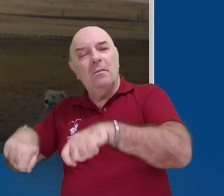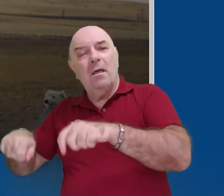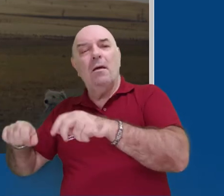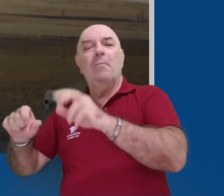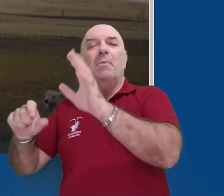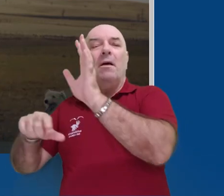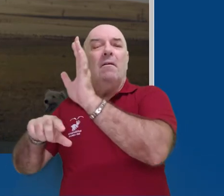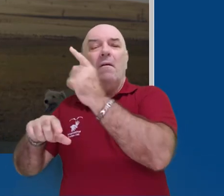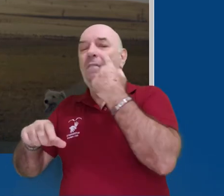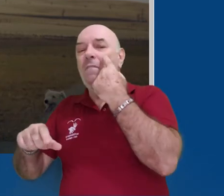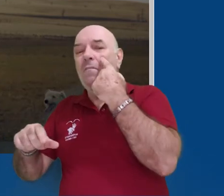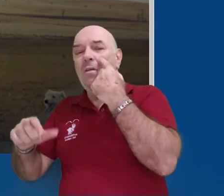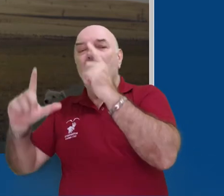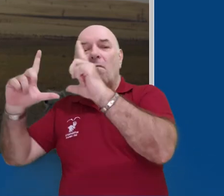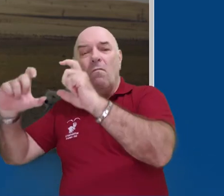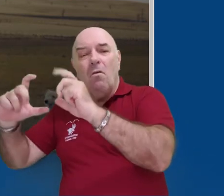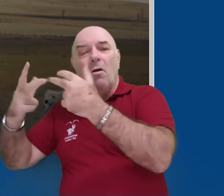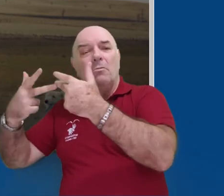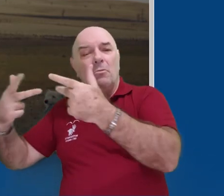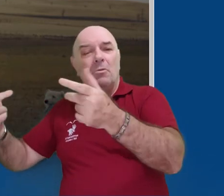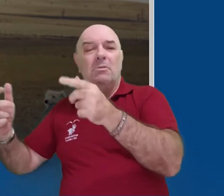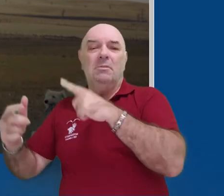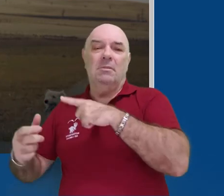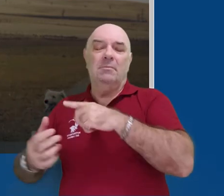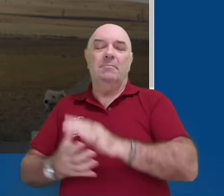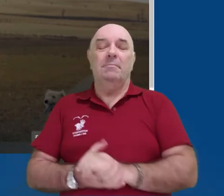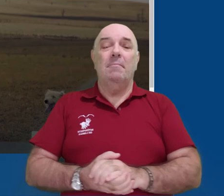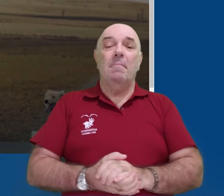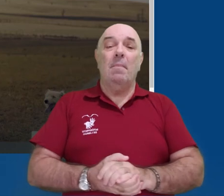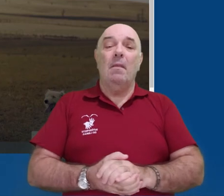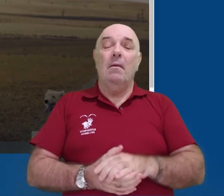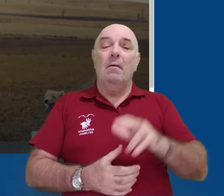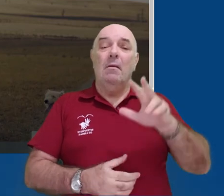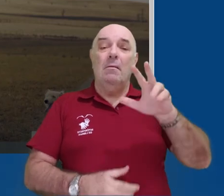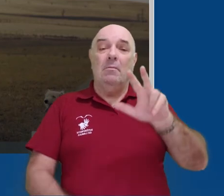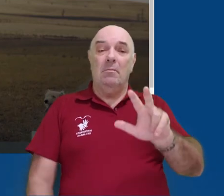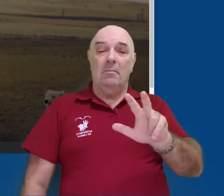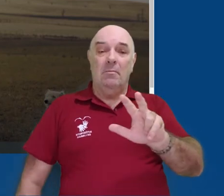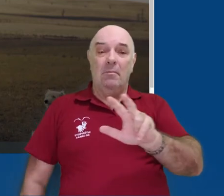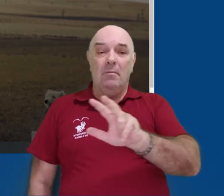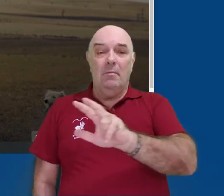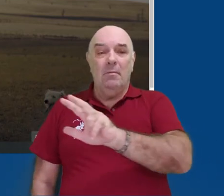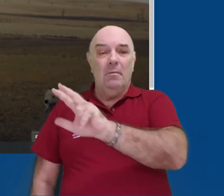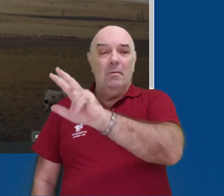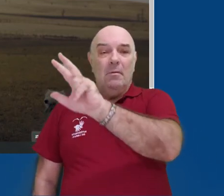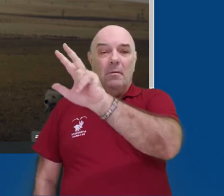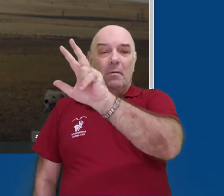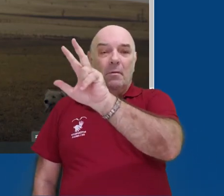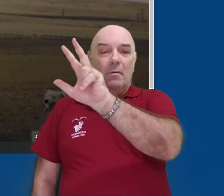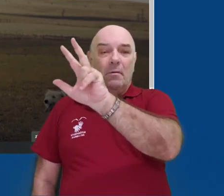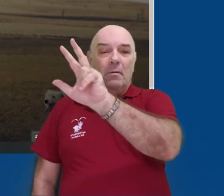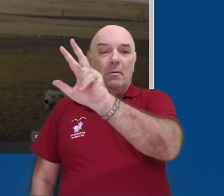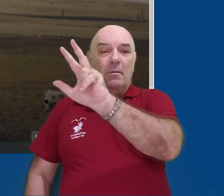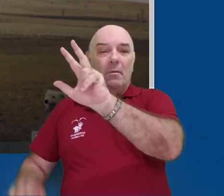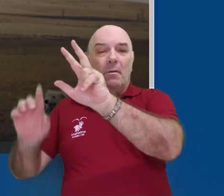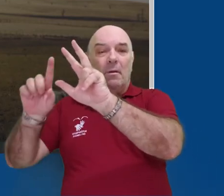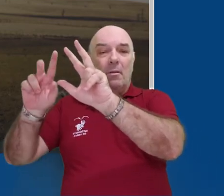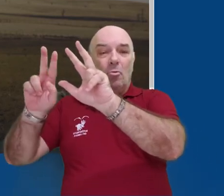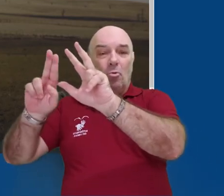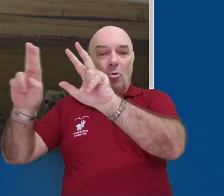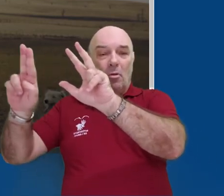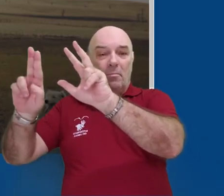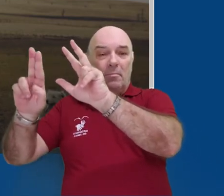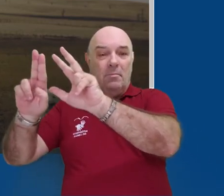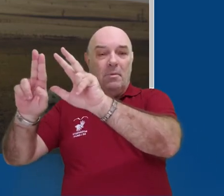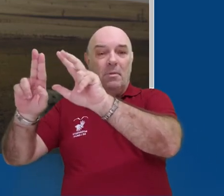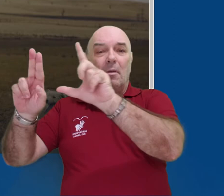todas as mensagens trocadas, incluindo as imagens enviadas. Deixando o mouse repousando em